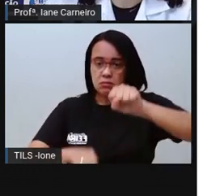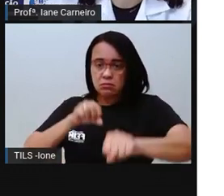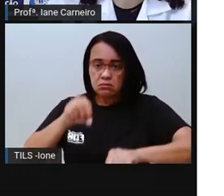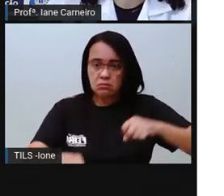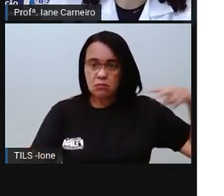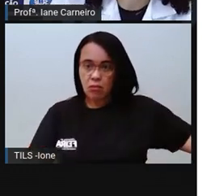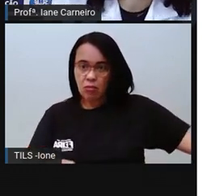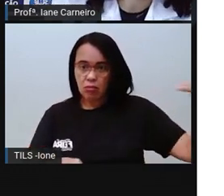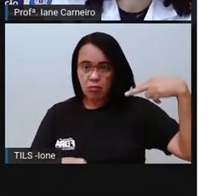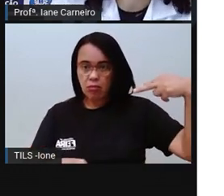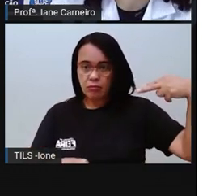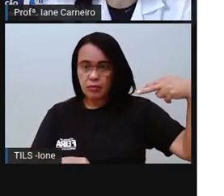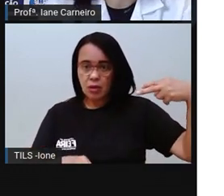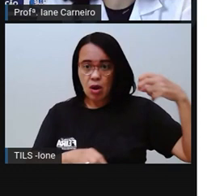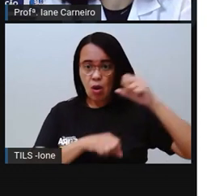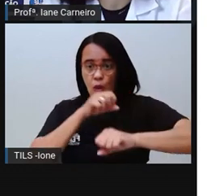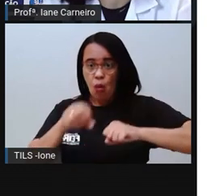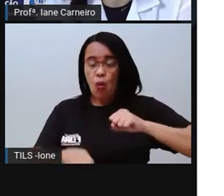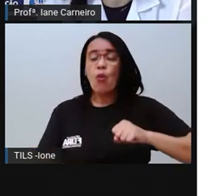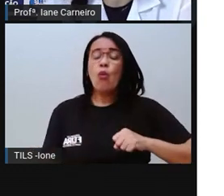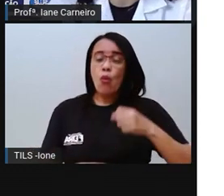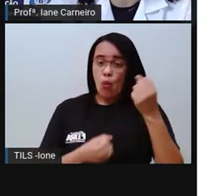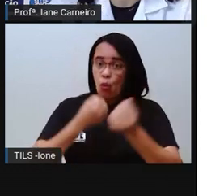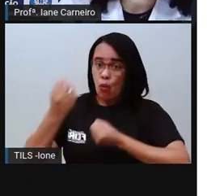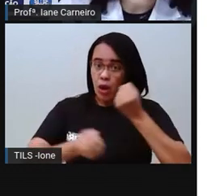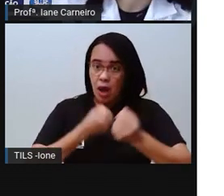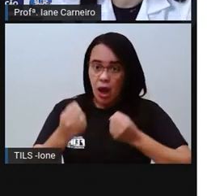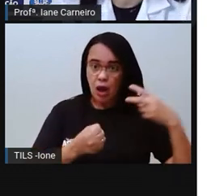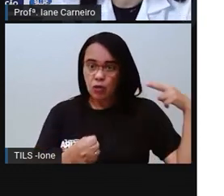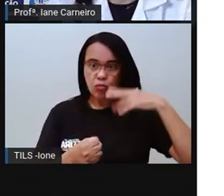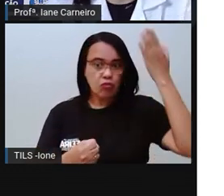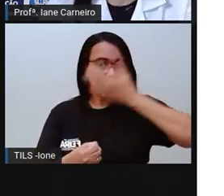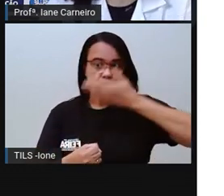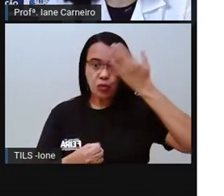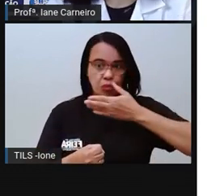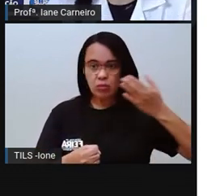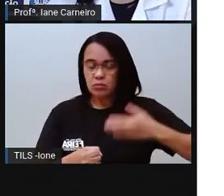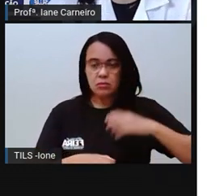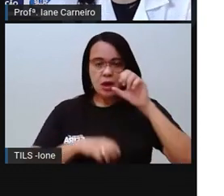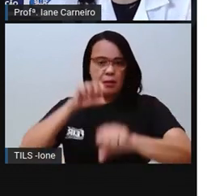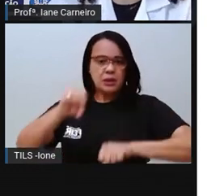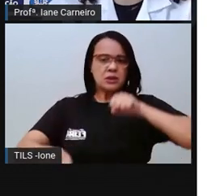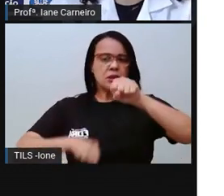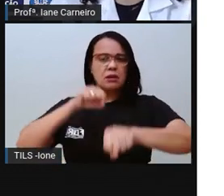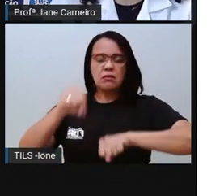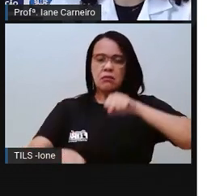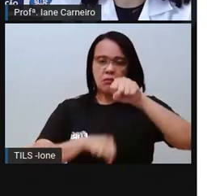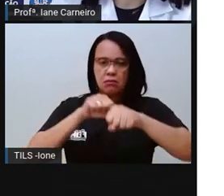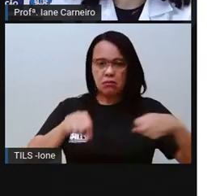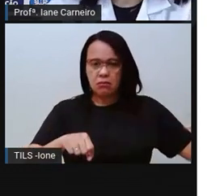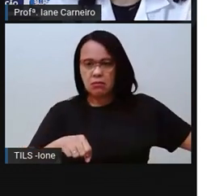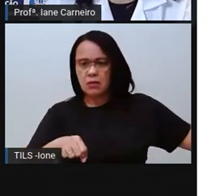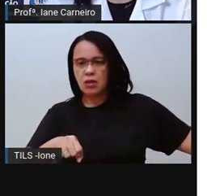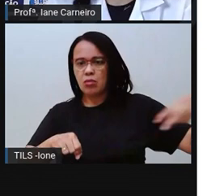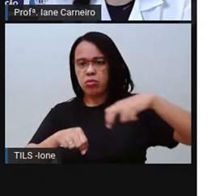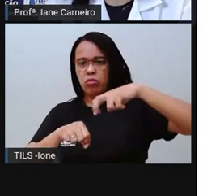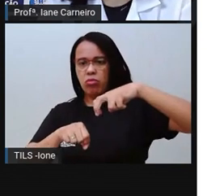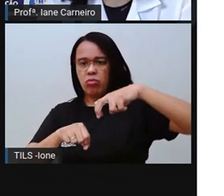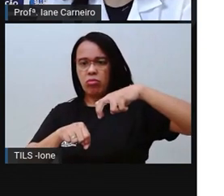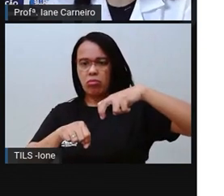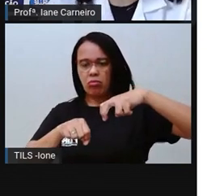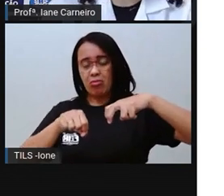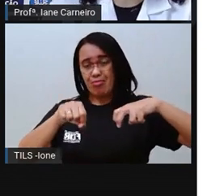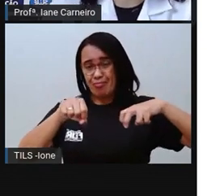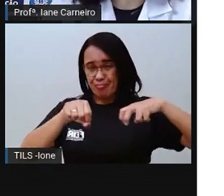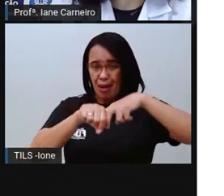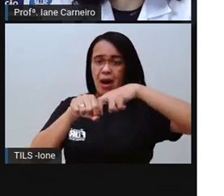Então tem que ter esse cuidado de empinar pipa num local que não passe carro. Se for brincar de bola, também. Brincar numa rua